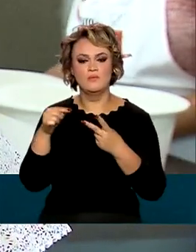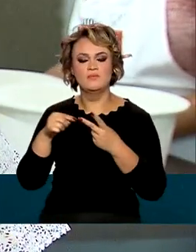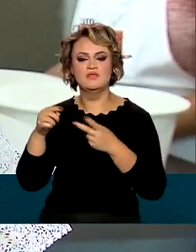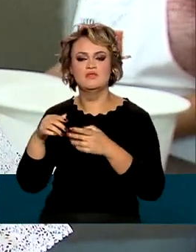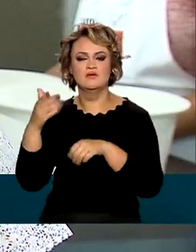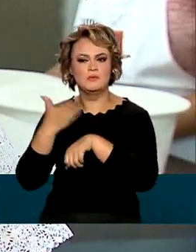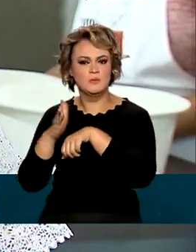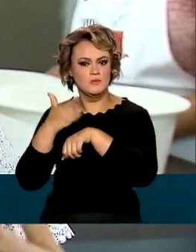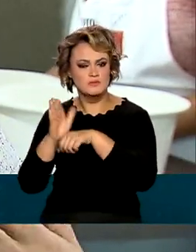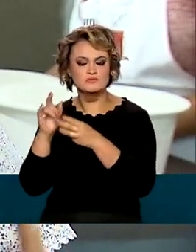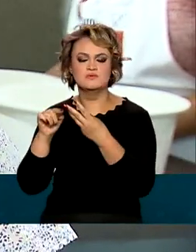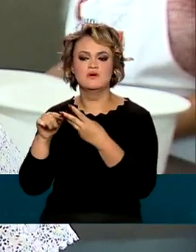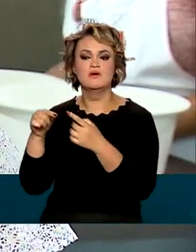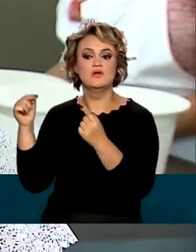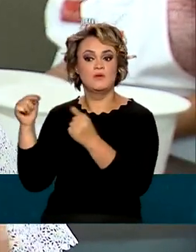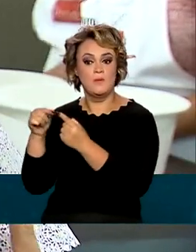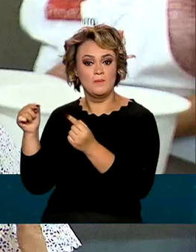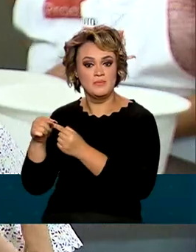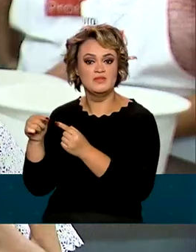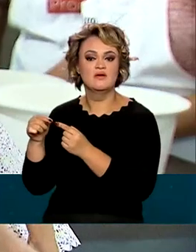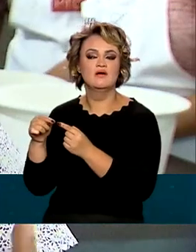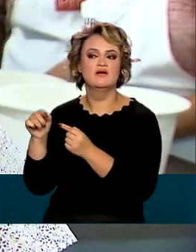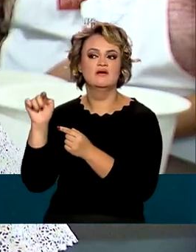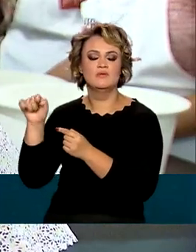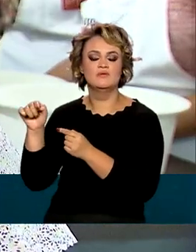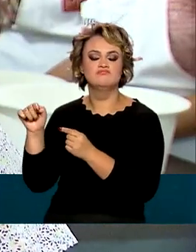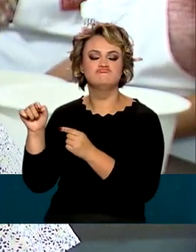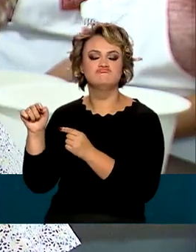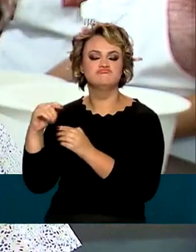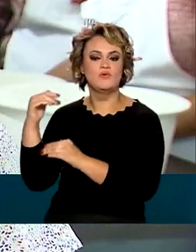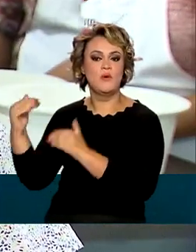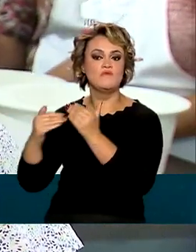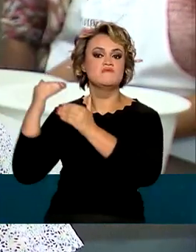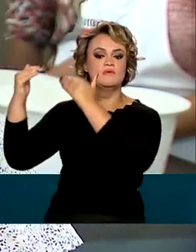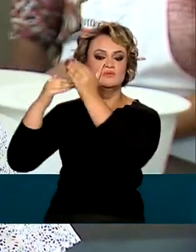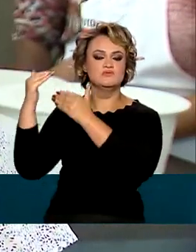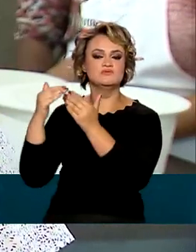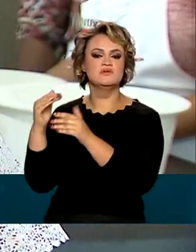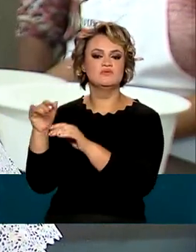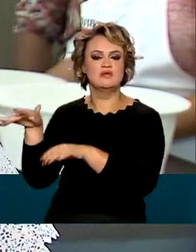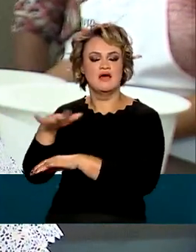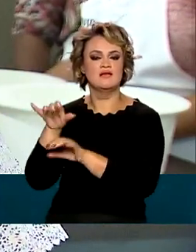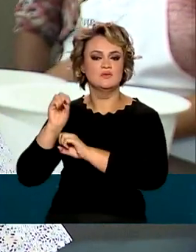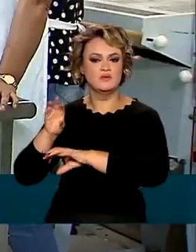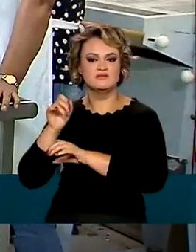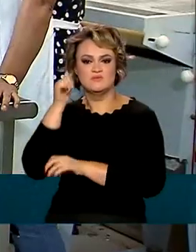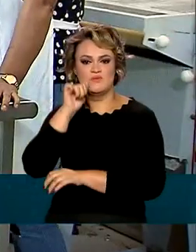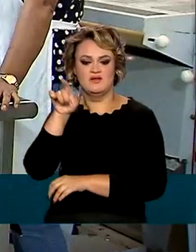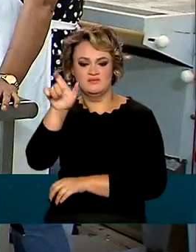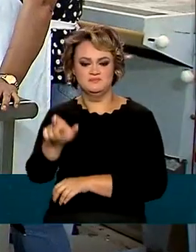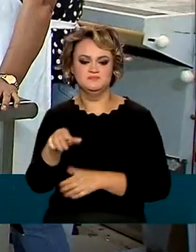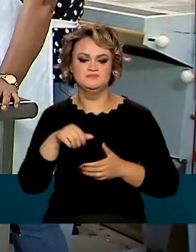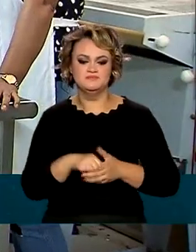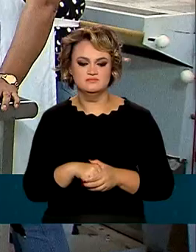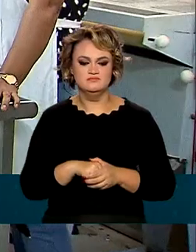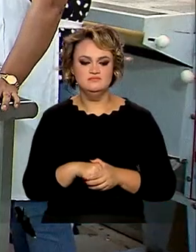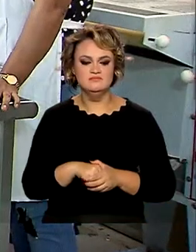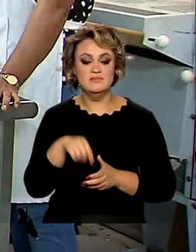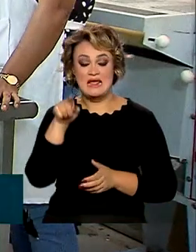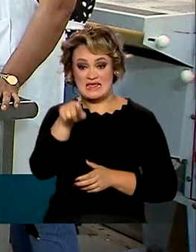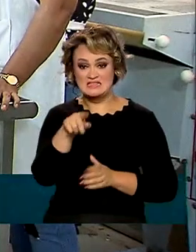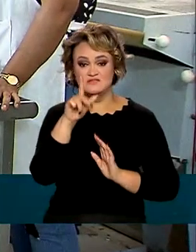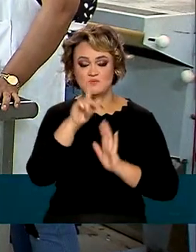qualificação e pela elevação do nível de educação dessa mulher. O programa recebe